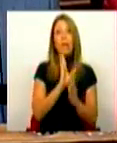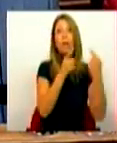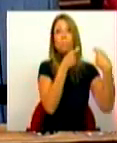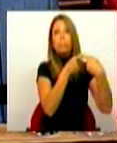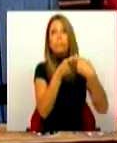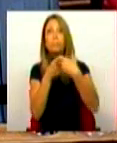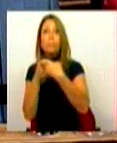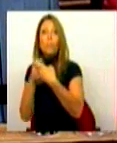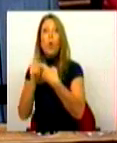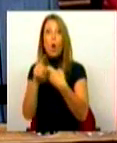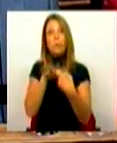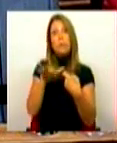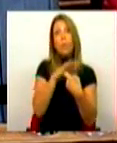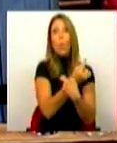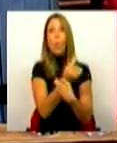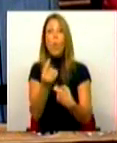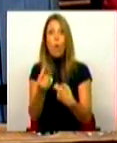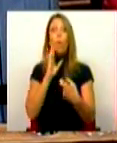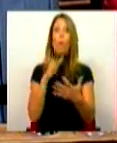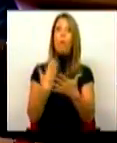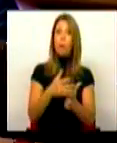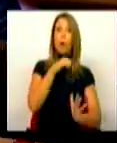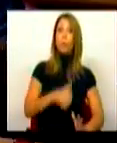ou não permitir essa exploração em concreto. Muito obrigado. Obrigado.